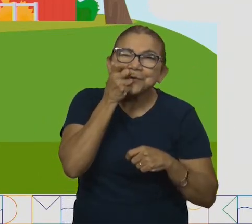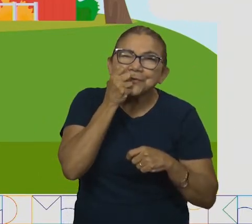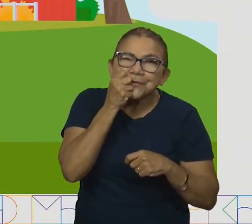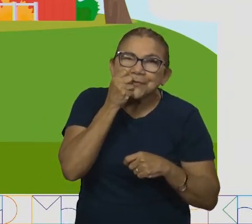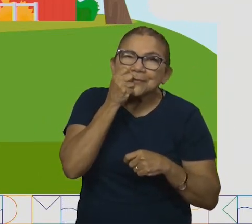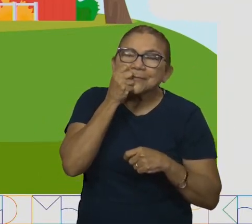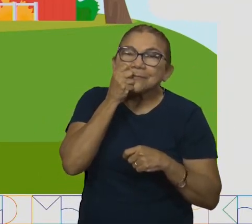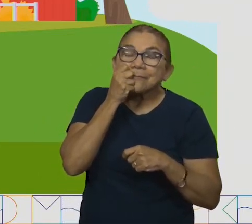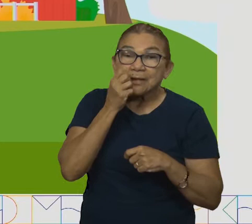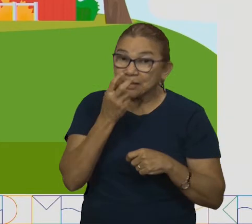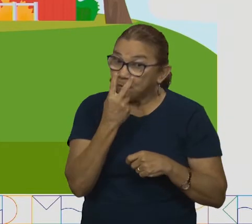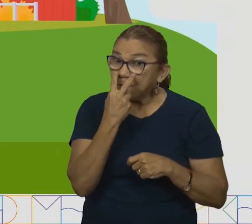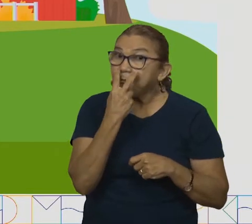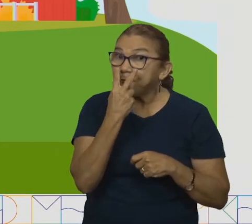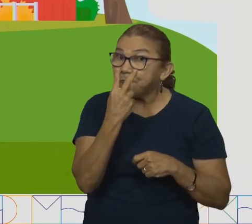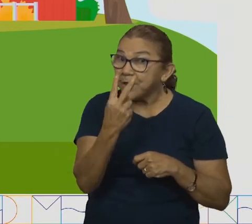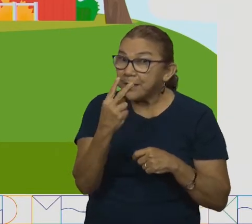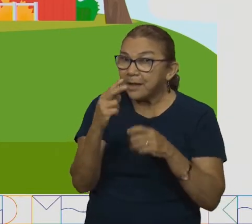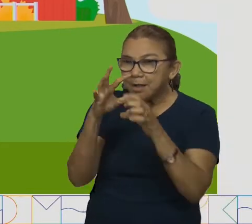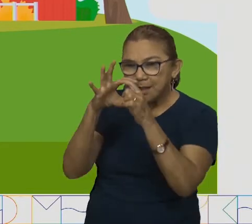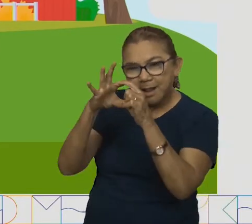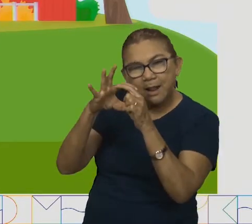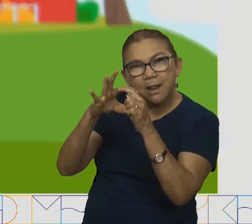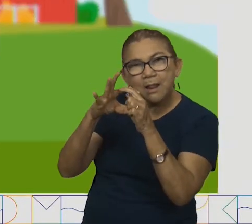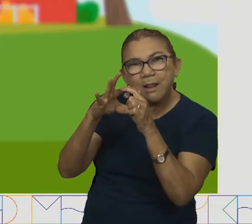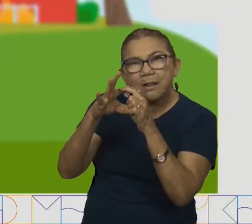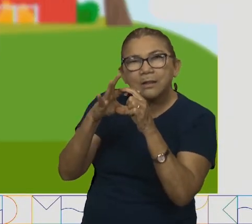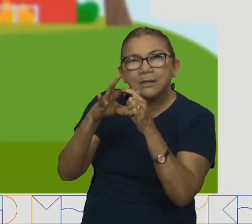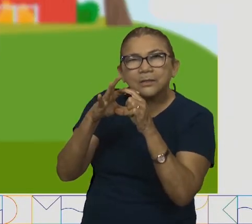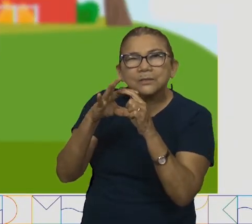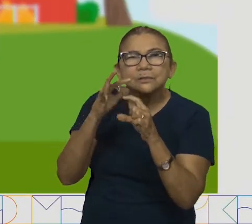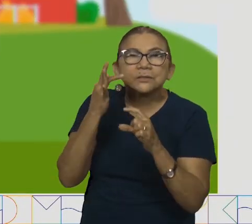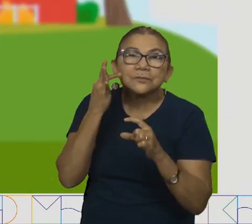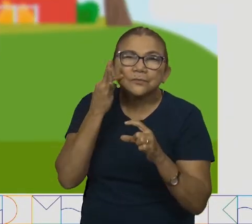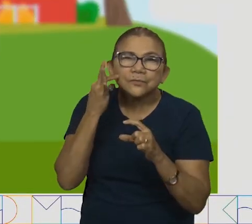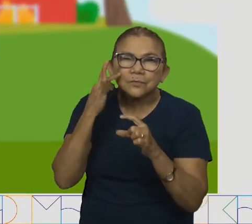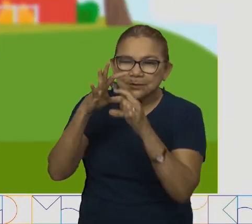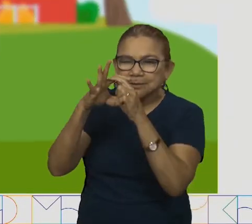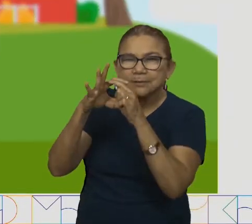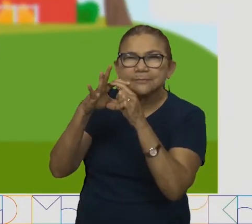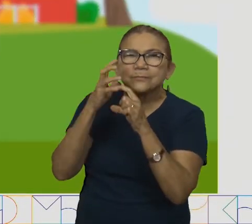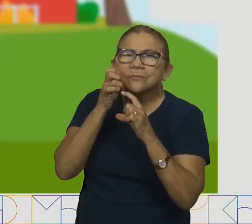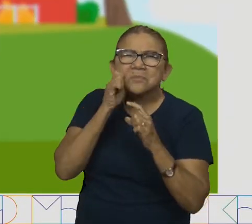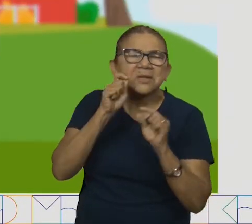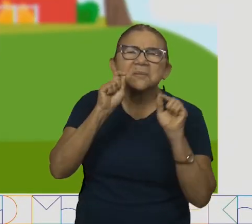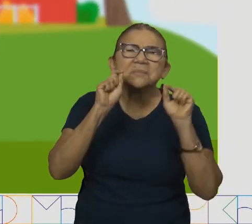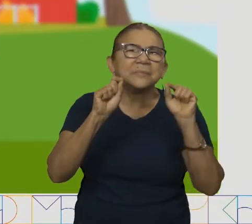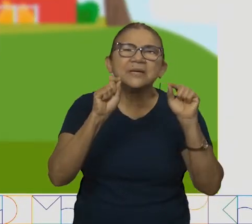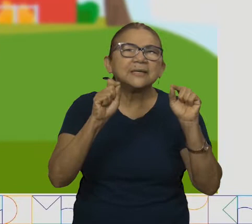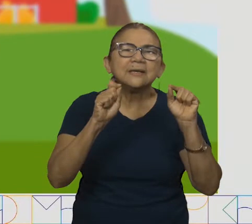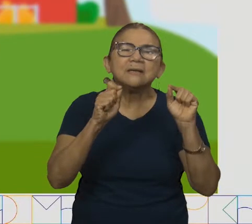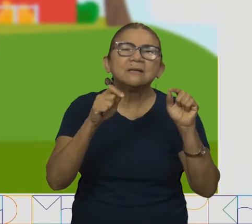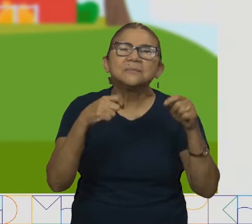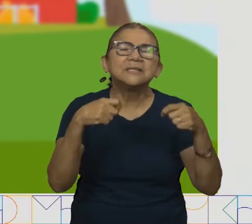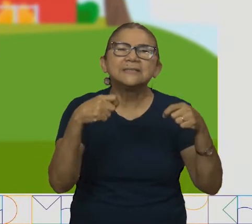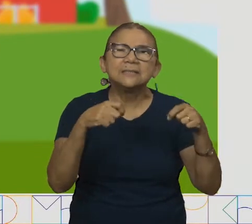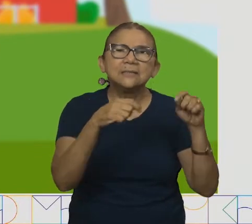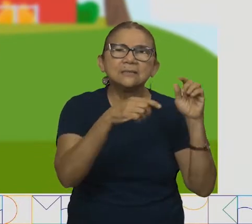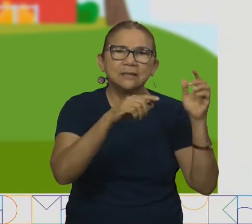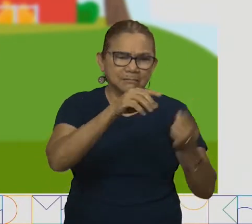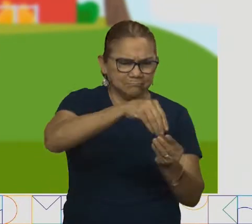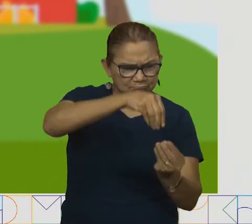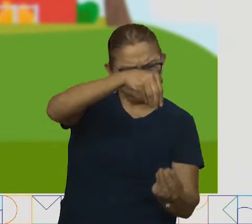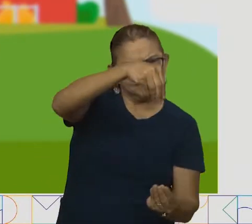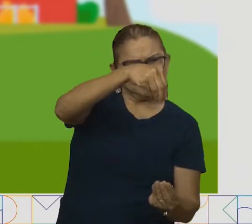alguns tópicos sobre a receita. Vamos ver? Para que serve uma receita? Qualquer um consegue fazer? Você